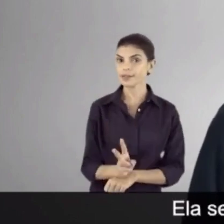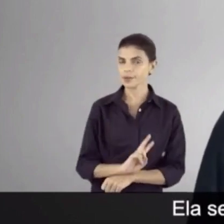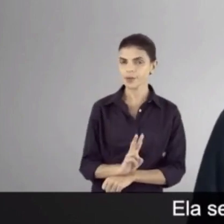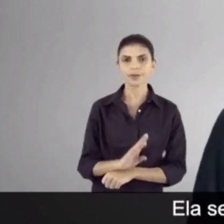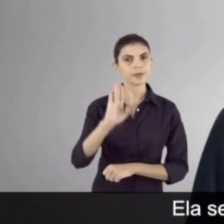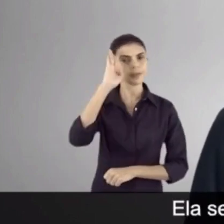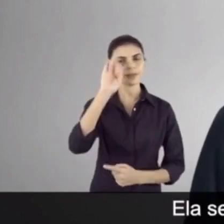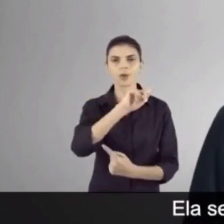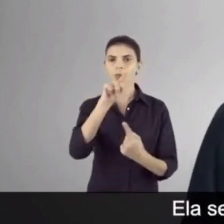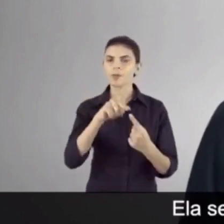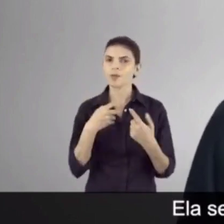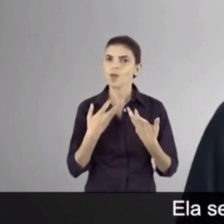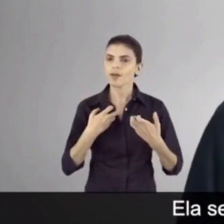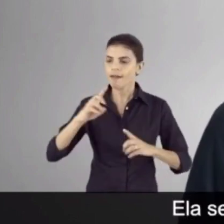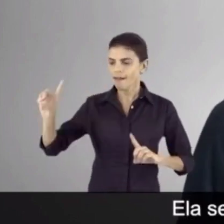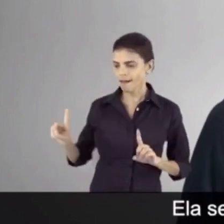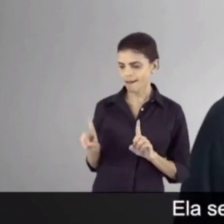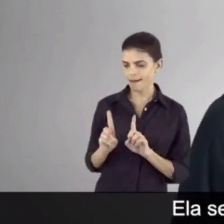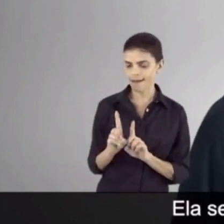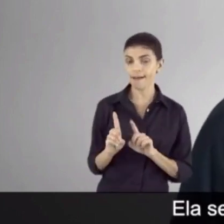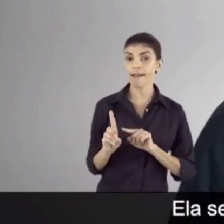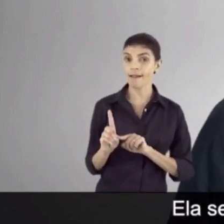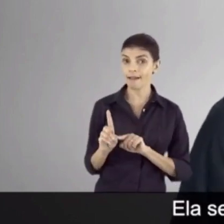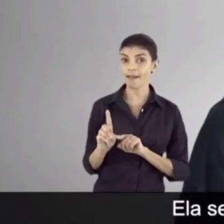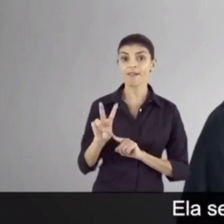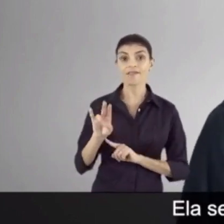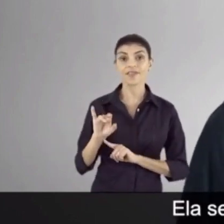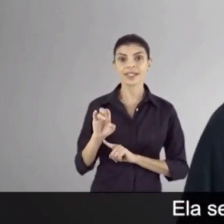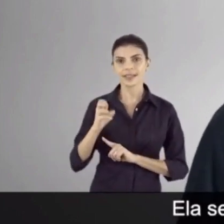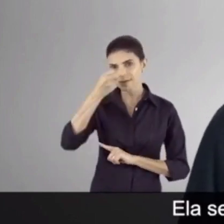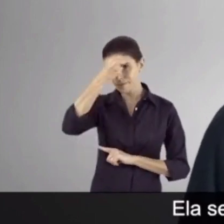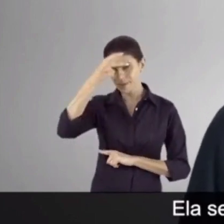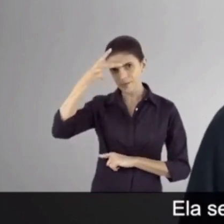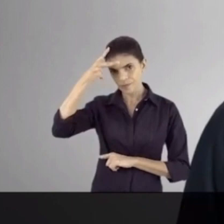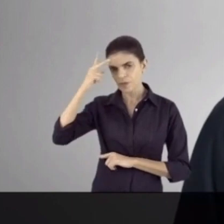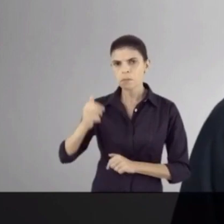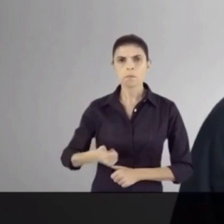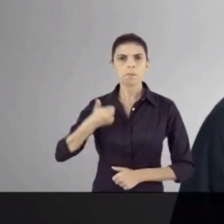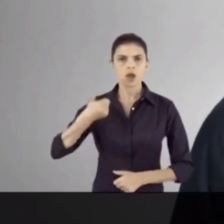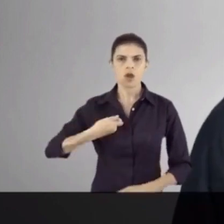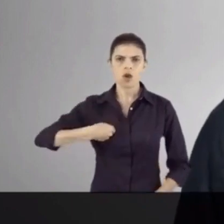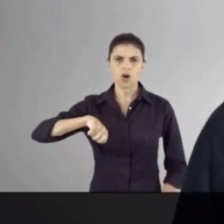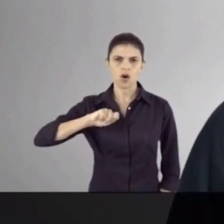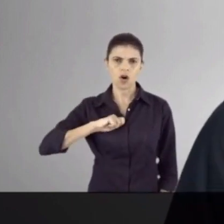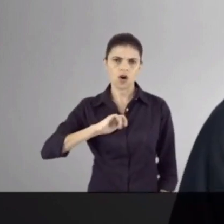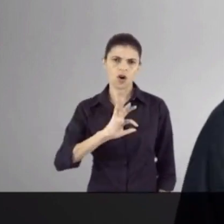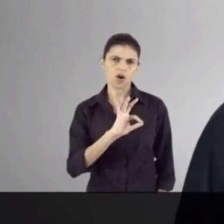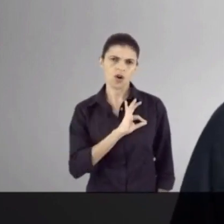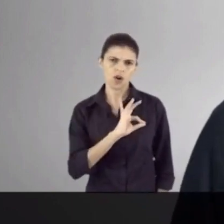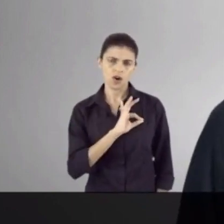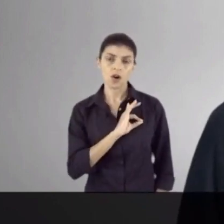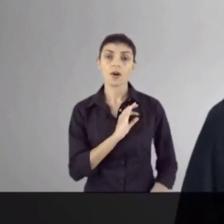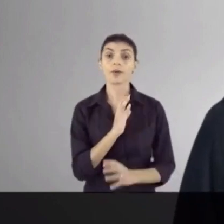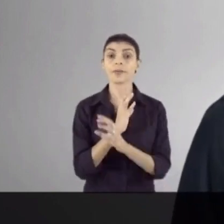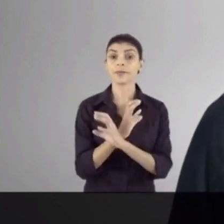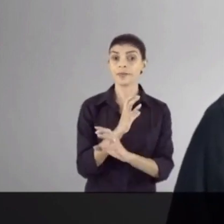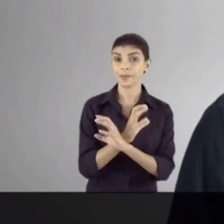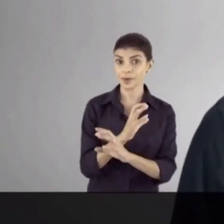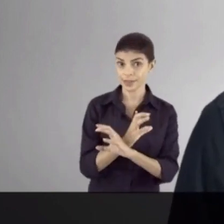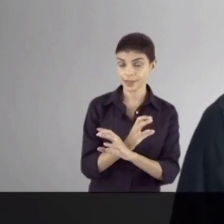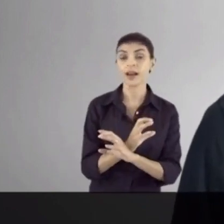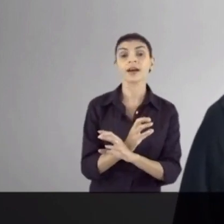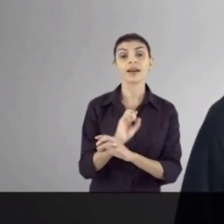Ela será uma questão de honra Porque tem ao meu lado como vice um dos melhores policiais do Rio